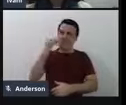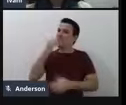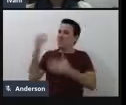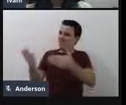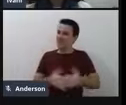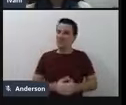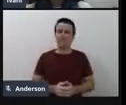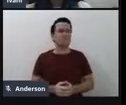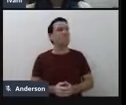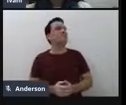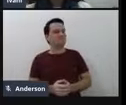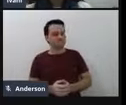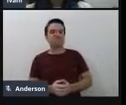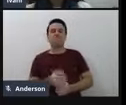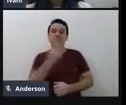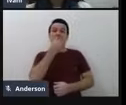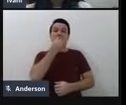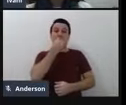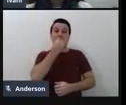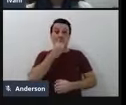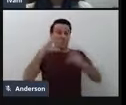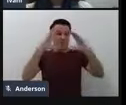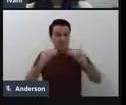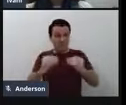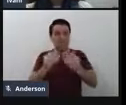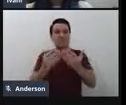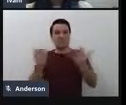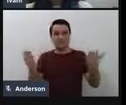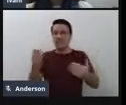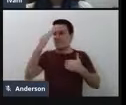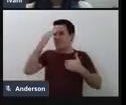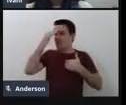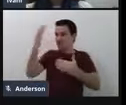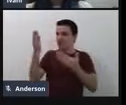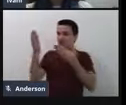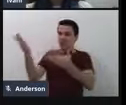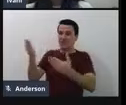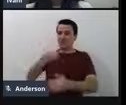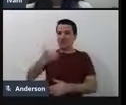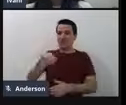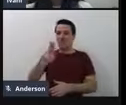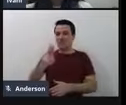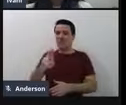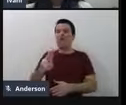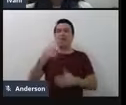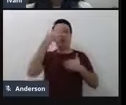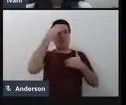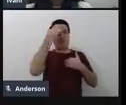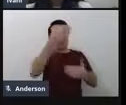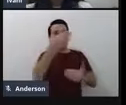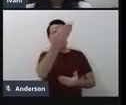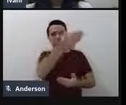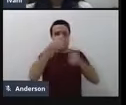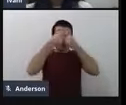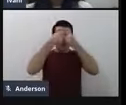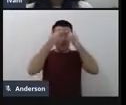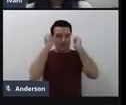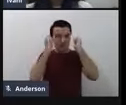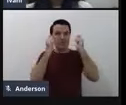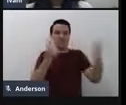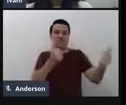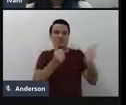Boa noite. Boa noite. Obrigada, Ju. Obrigada ao Anderson, que nos acompanha na nossa noite também.